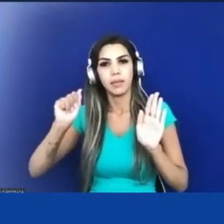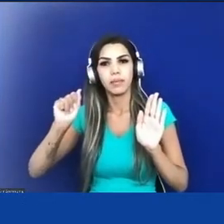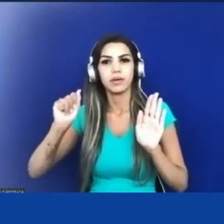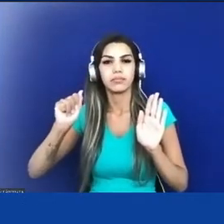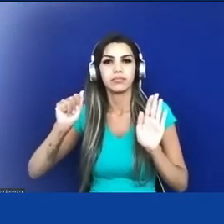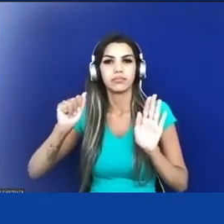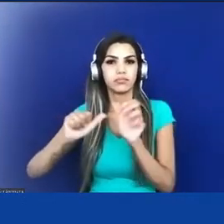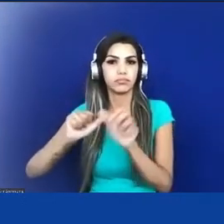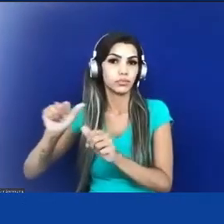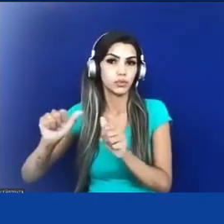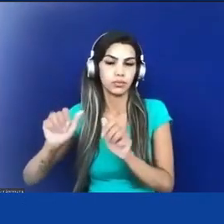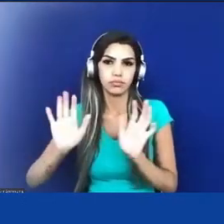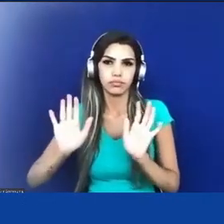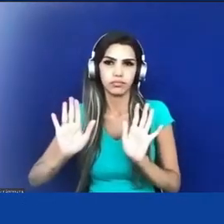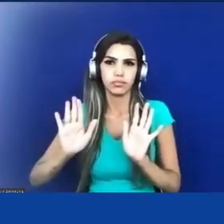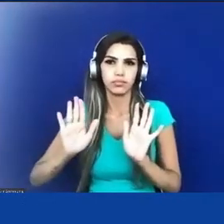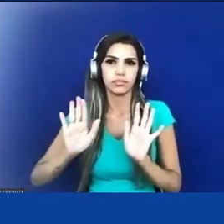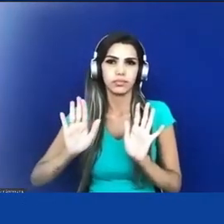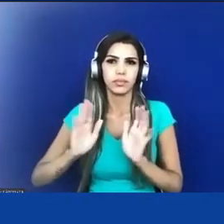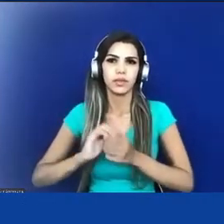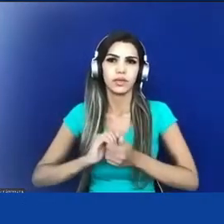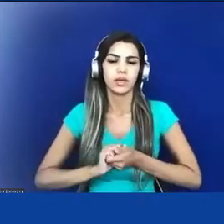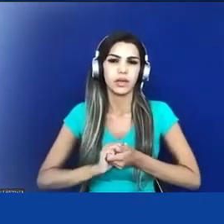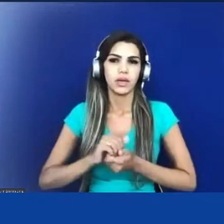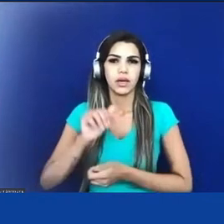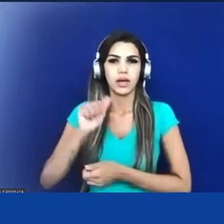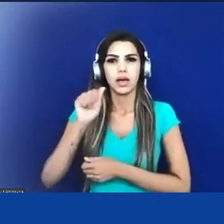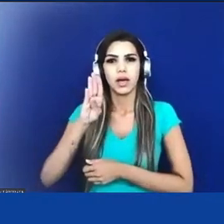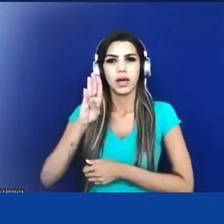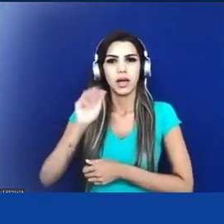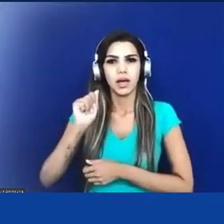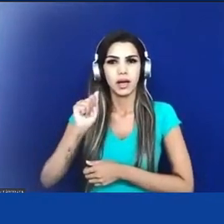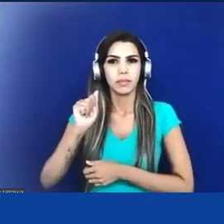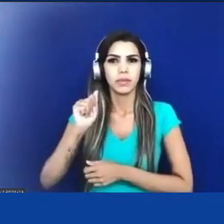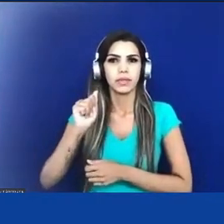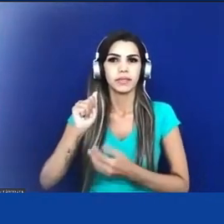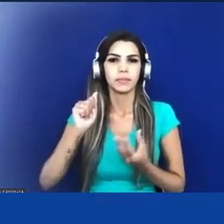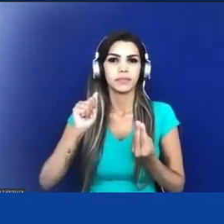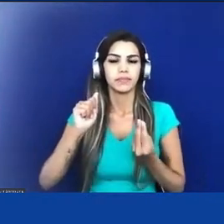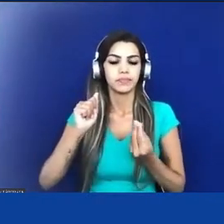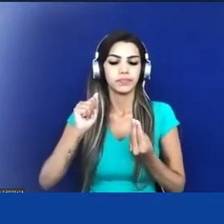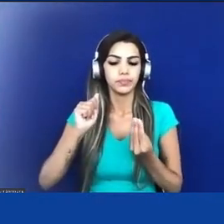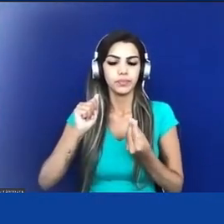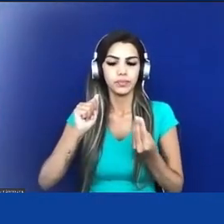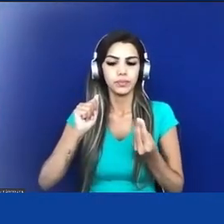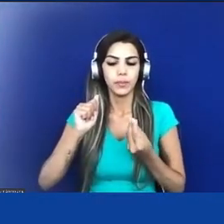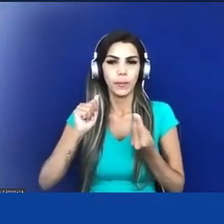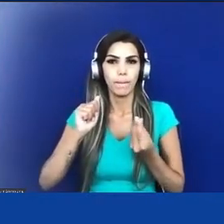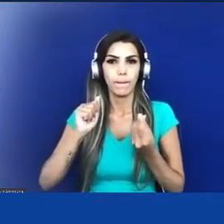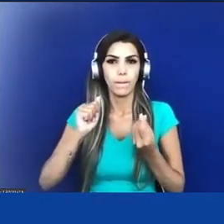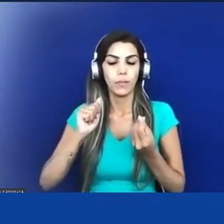Não só a aba, digo, a relação,